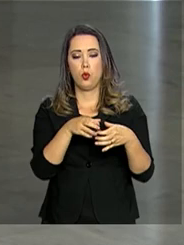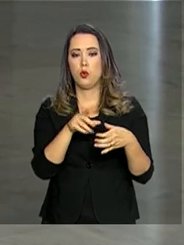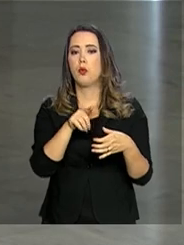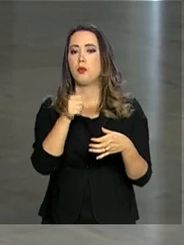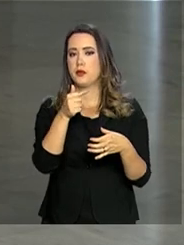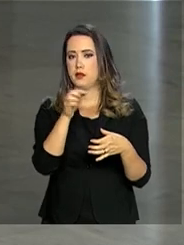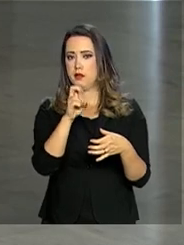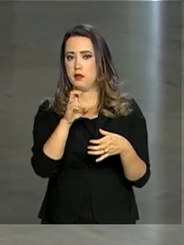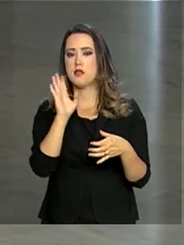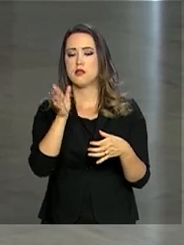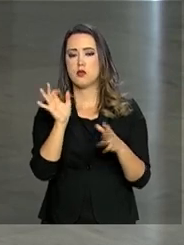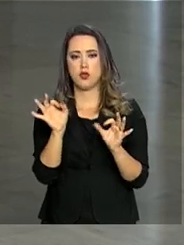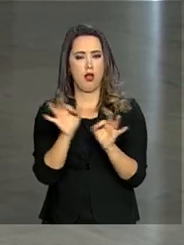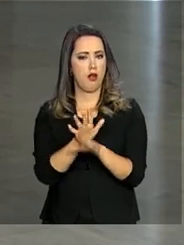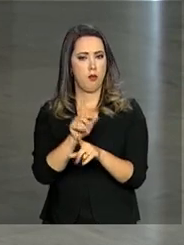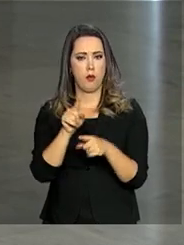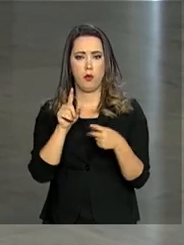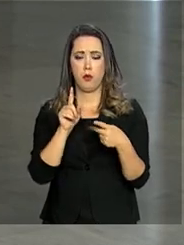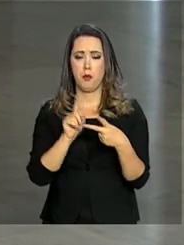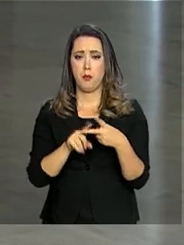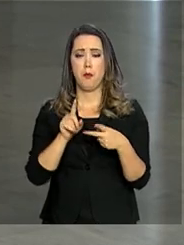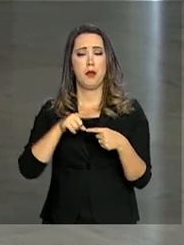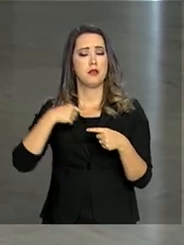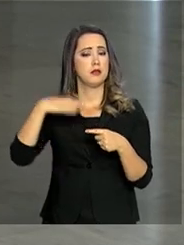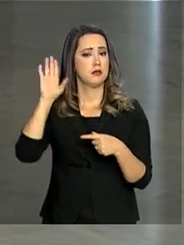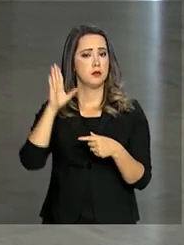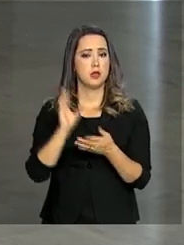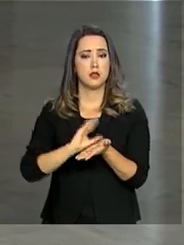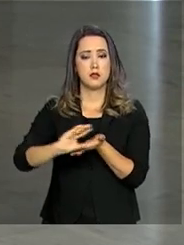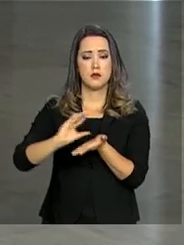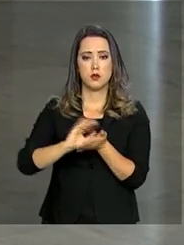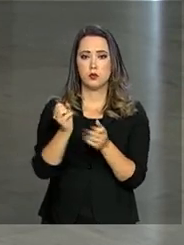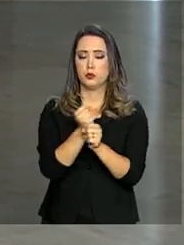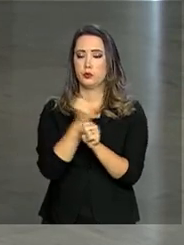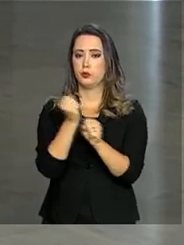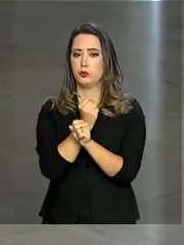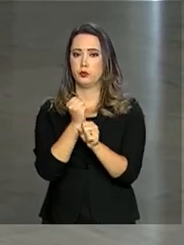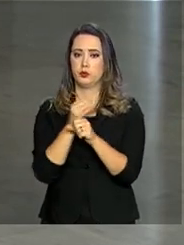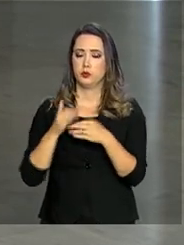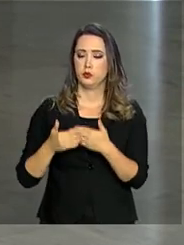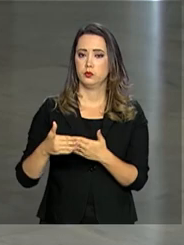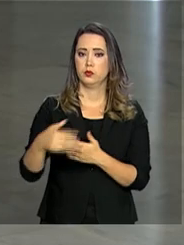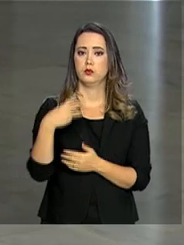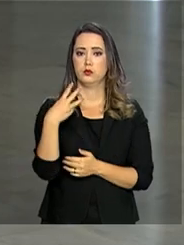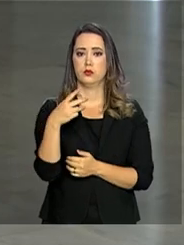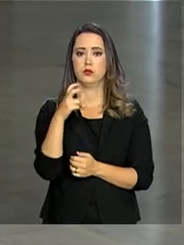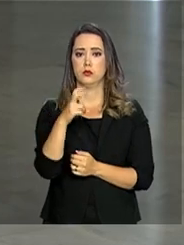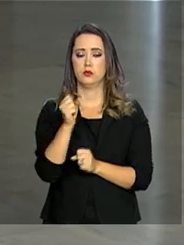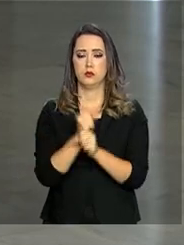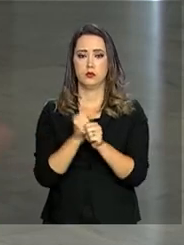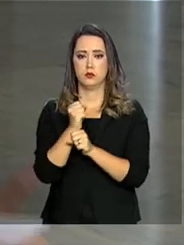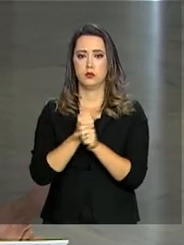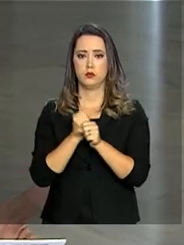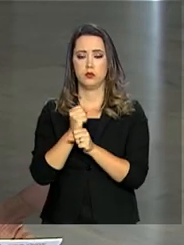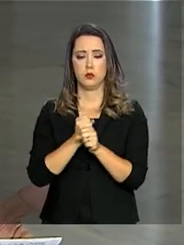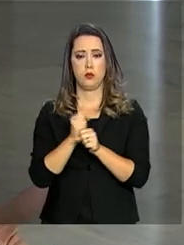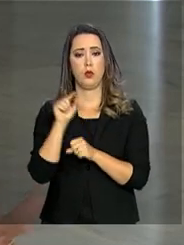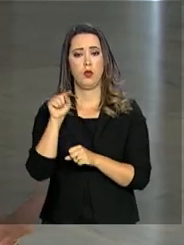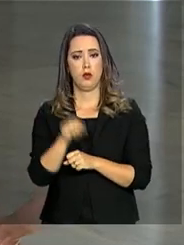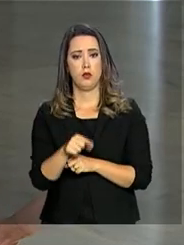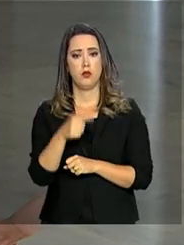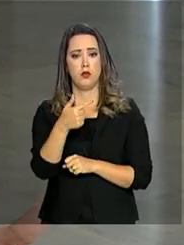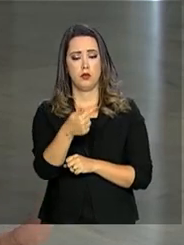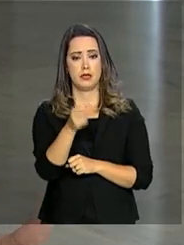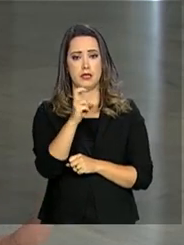executados e a previsão de investimentos em infraestrutura no país pelos próximos 35 anos relativos a esses